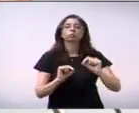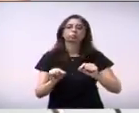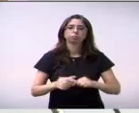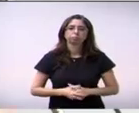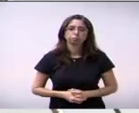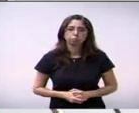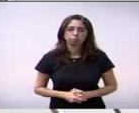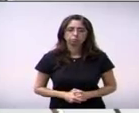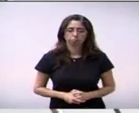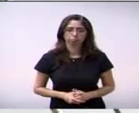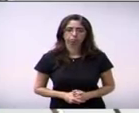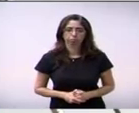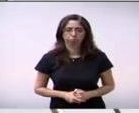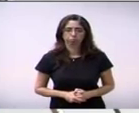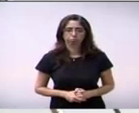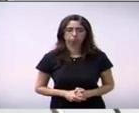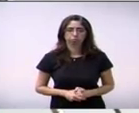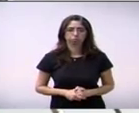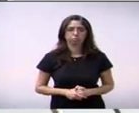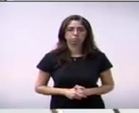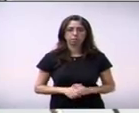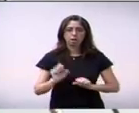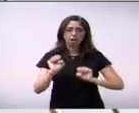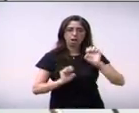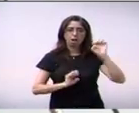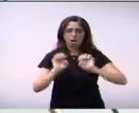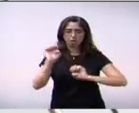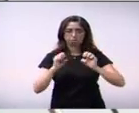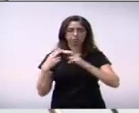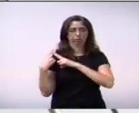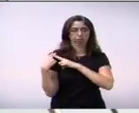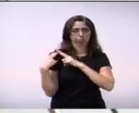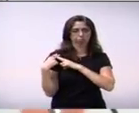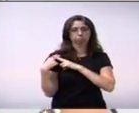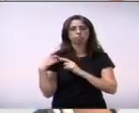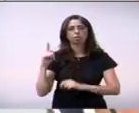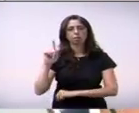a empresa citada, ela,